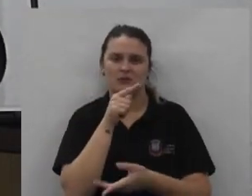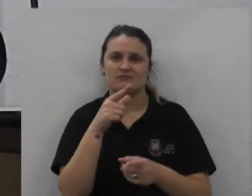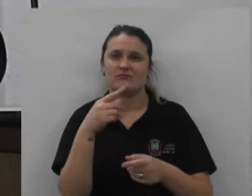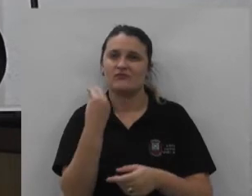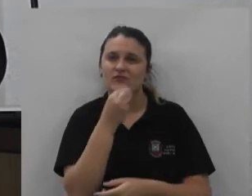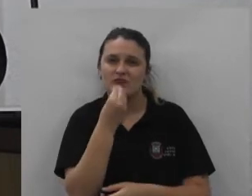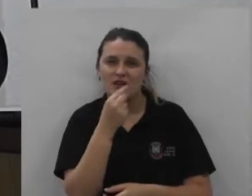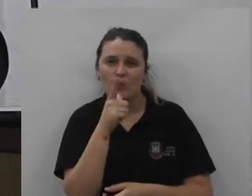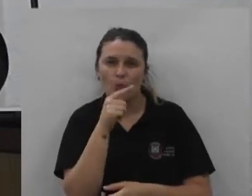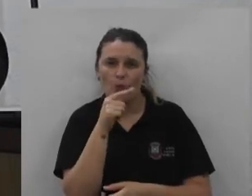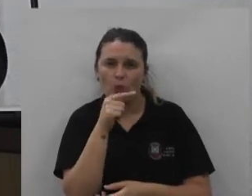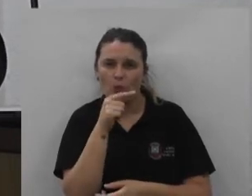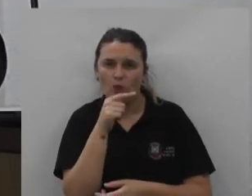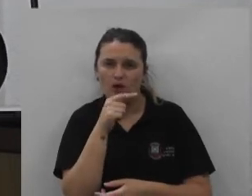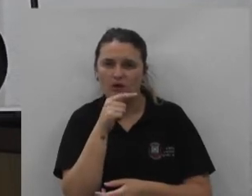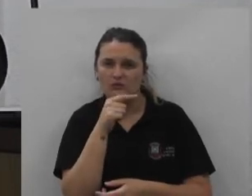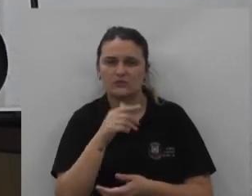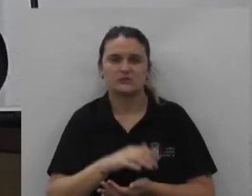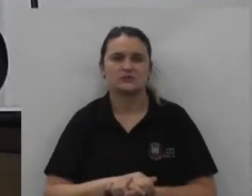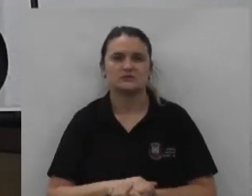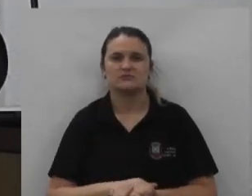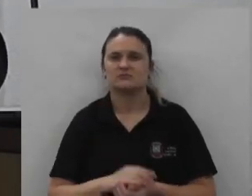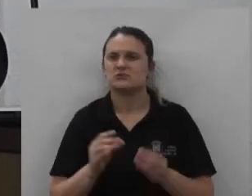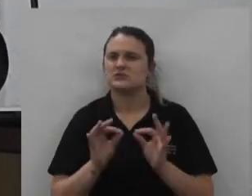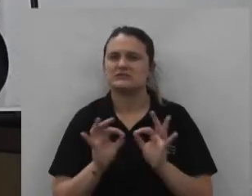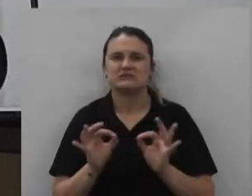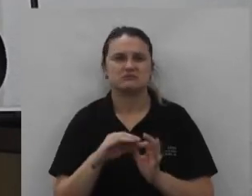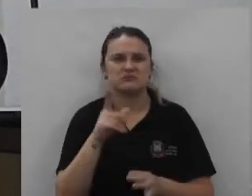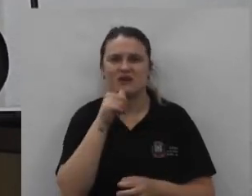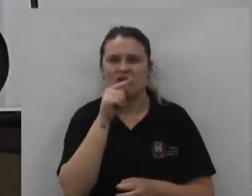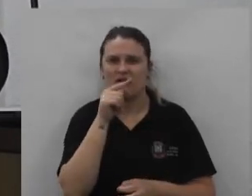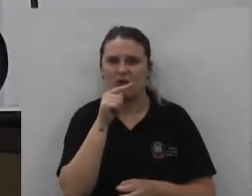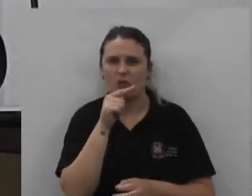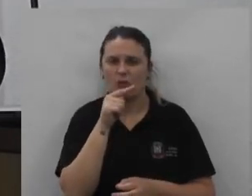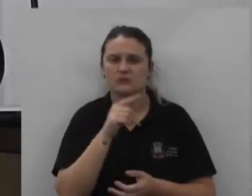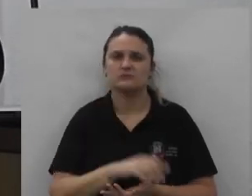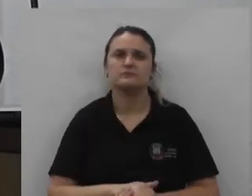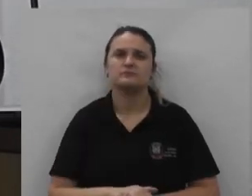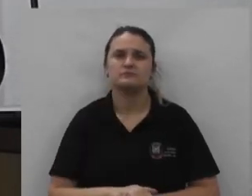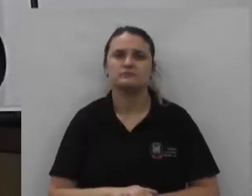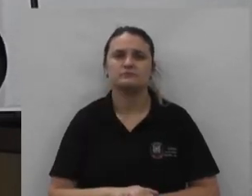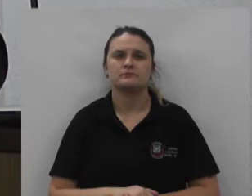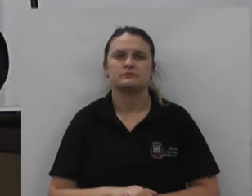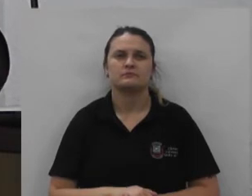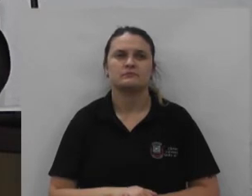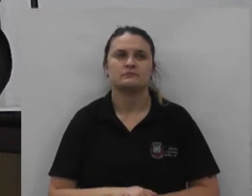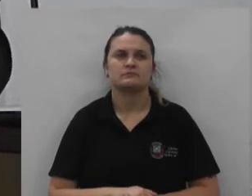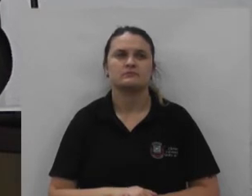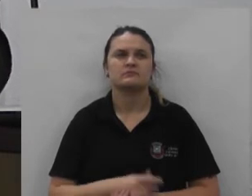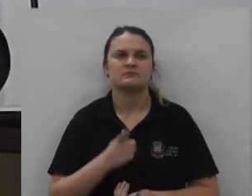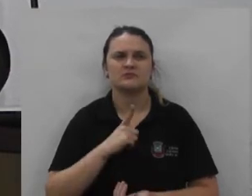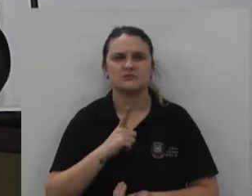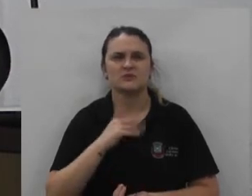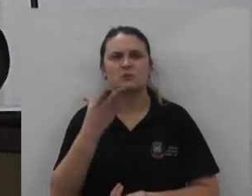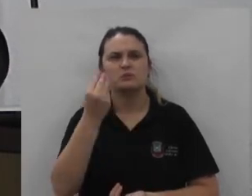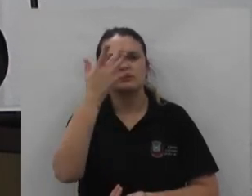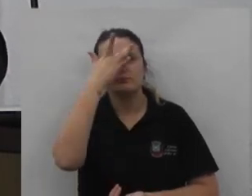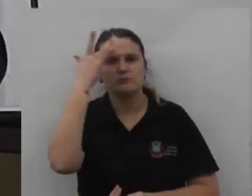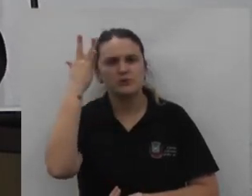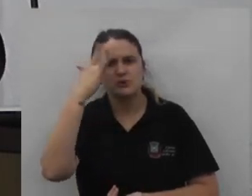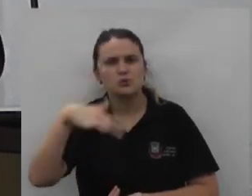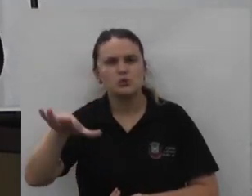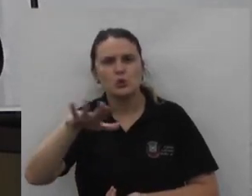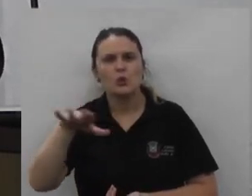pressão lá era 30 baixaram para 10 deveriam ter buscado um intermediário são inúmeras pessoas